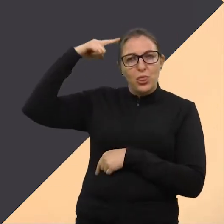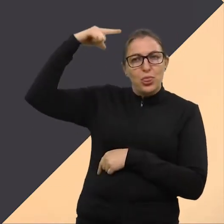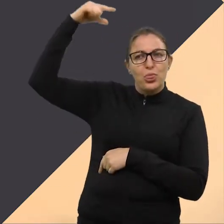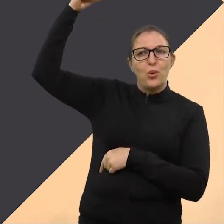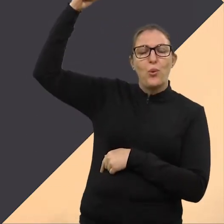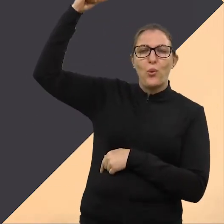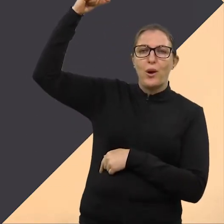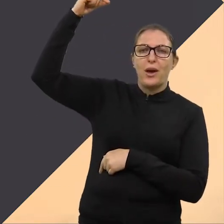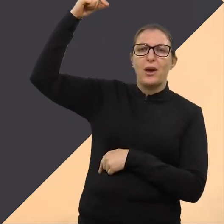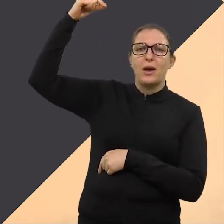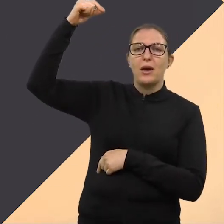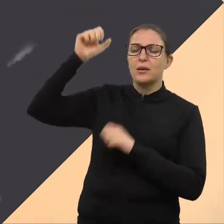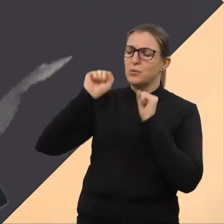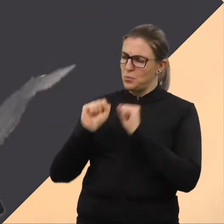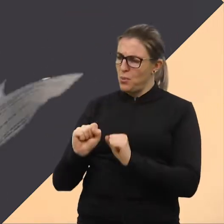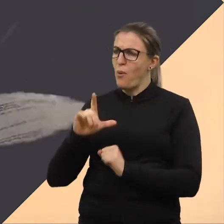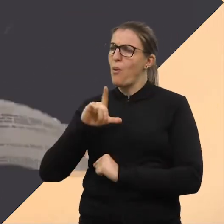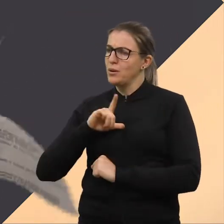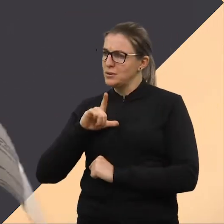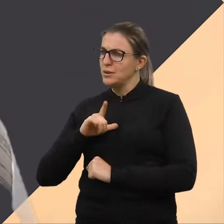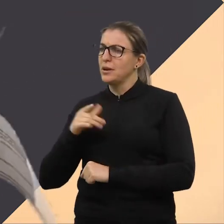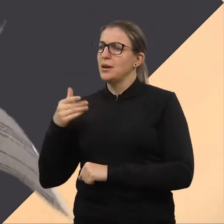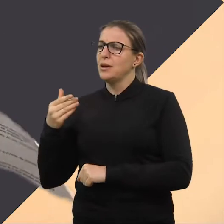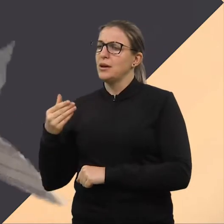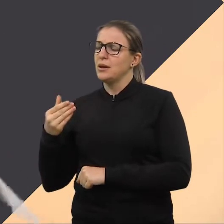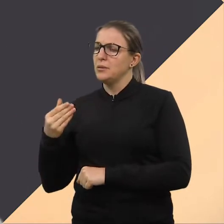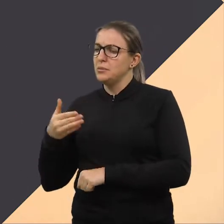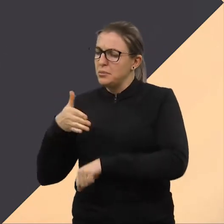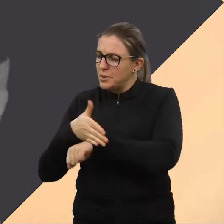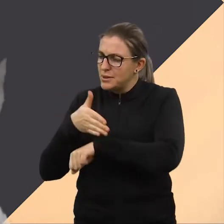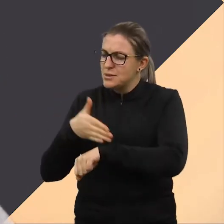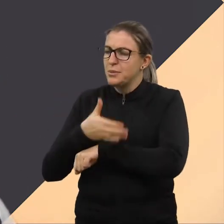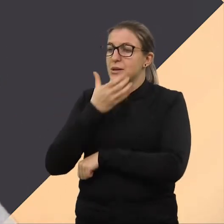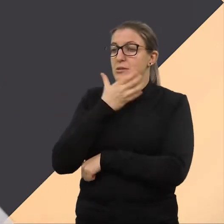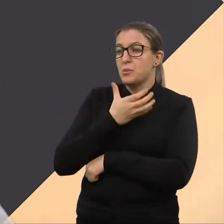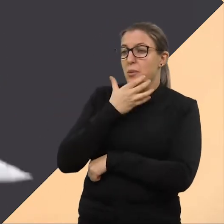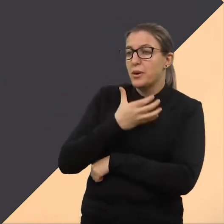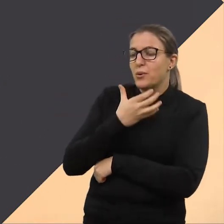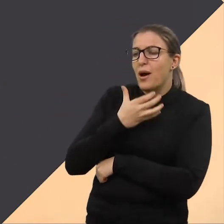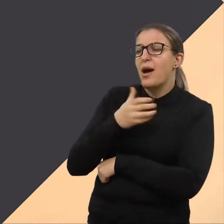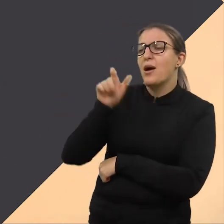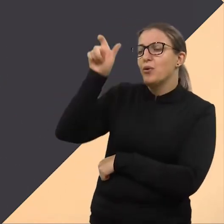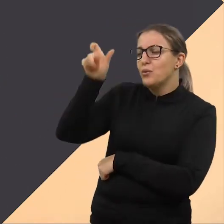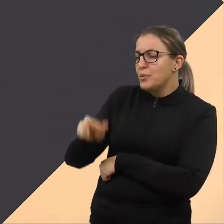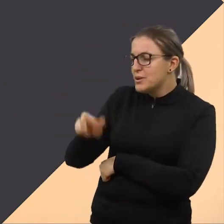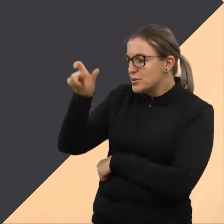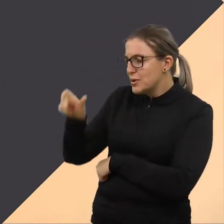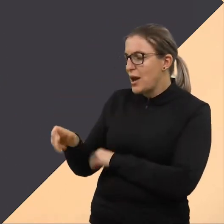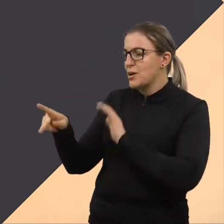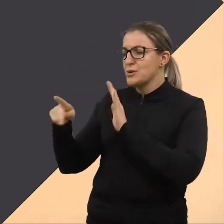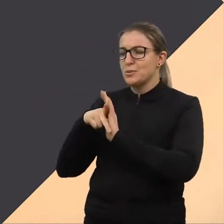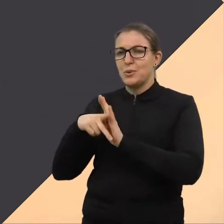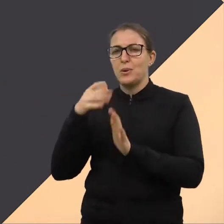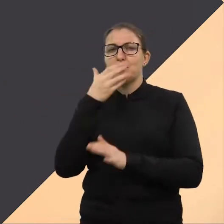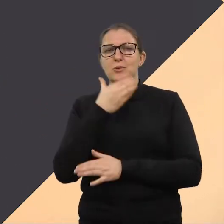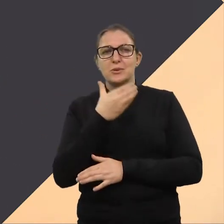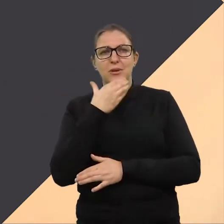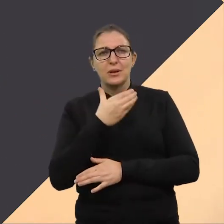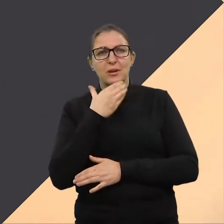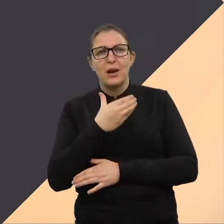poder ter a presença do Papai Noel? A presença de, enfim... Das figuras, né?